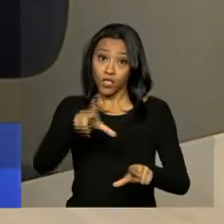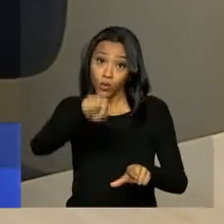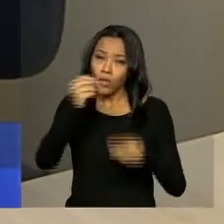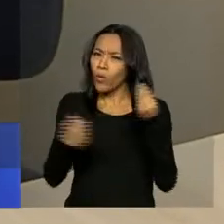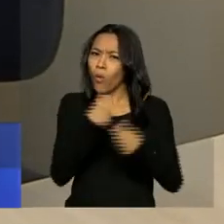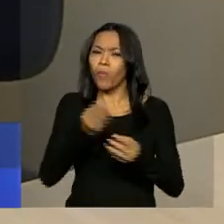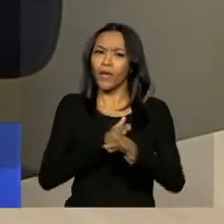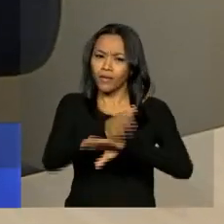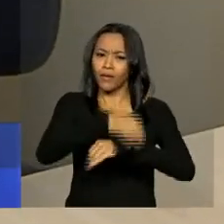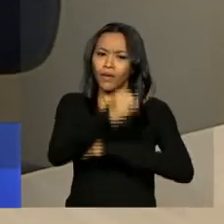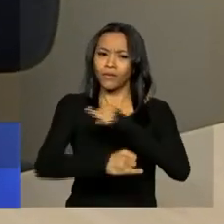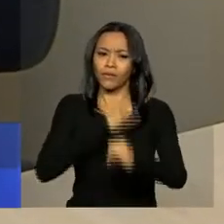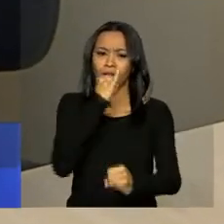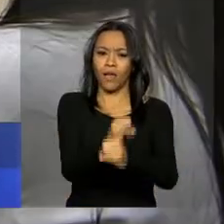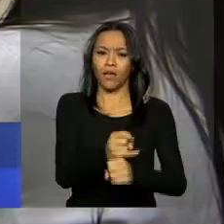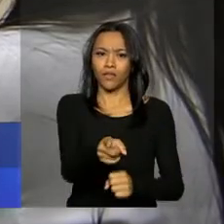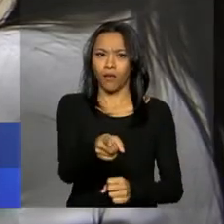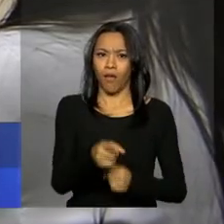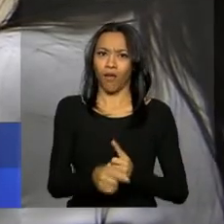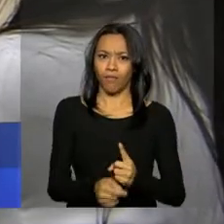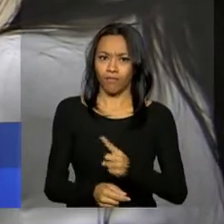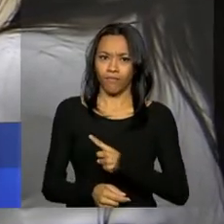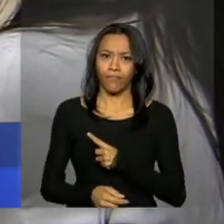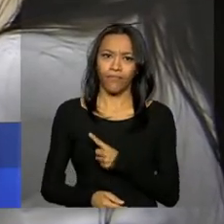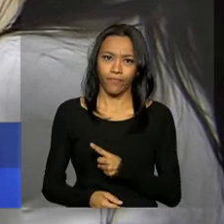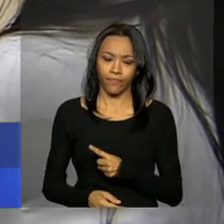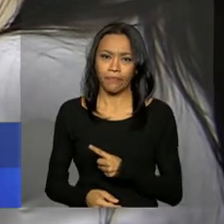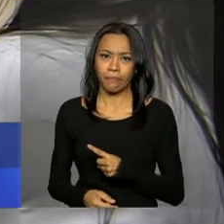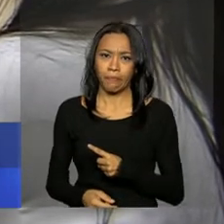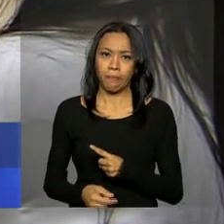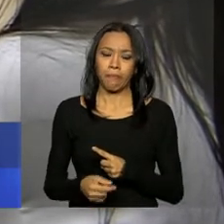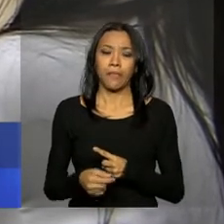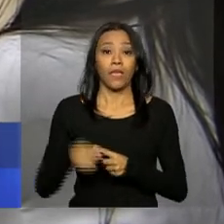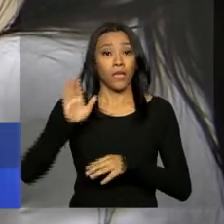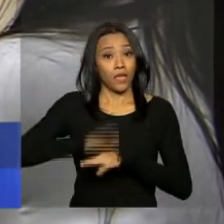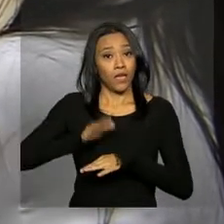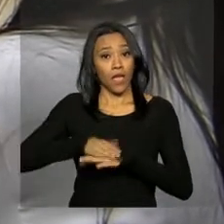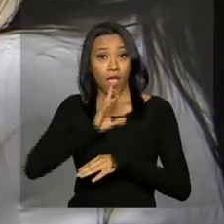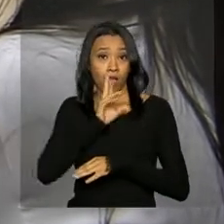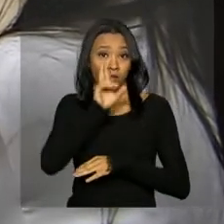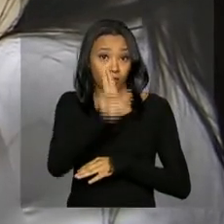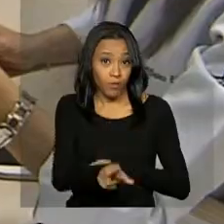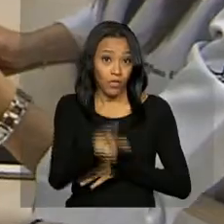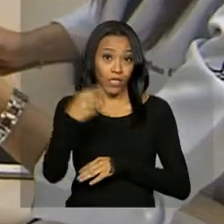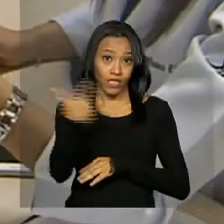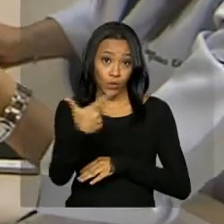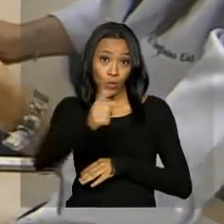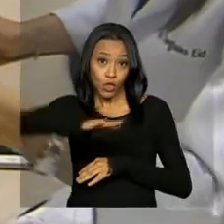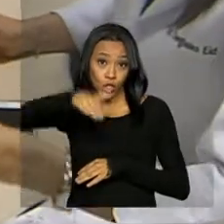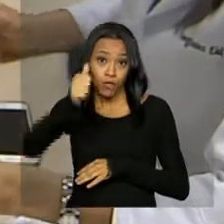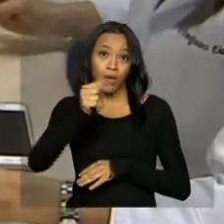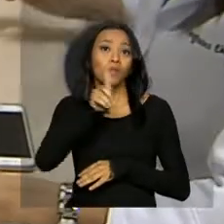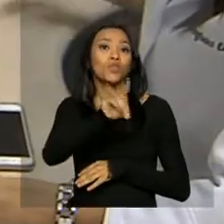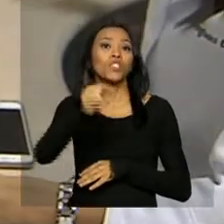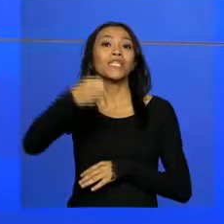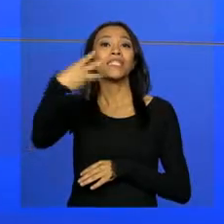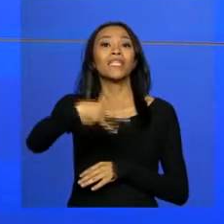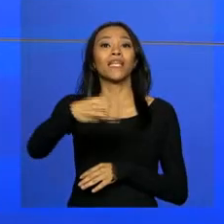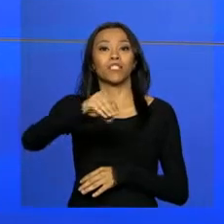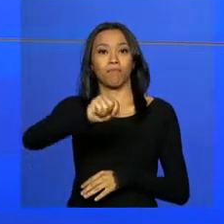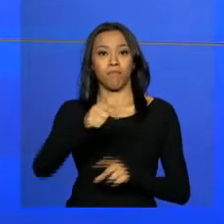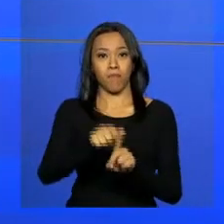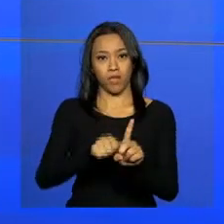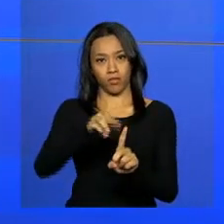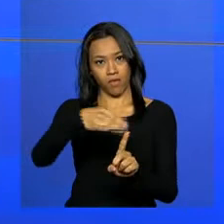site maismedicos.gov.br. O resultado final da segunda chamada está previsto para o dia 3 de março.